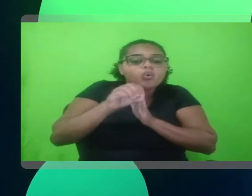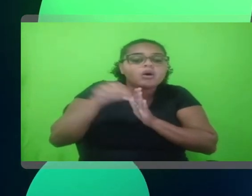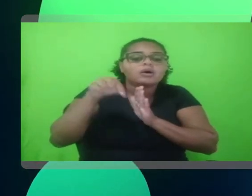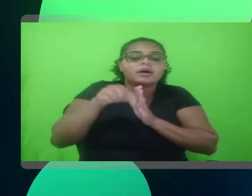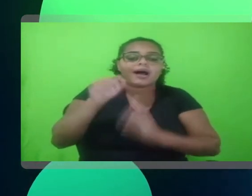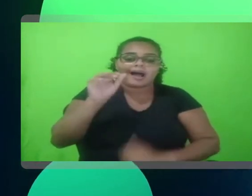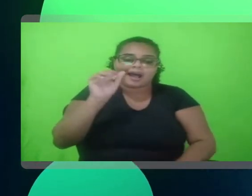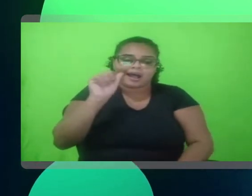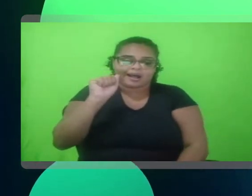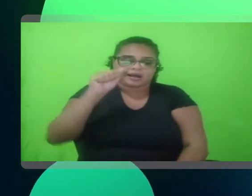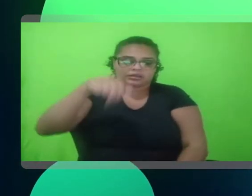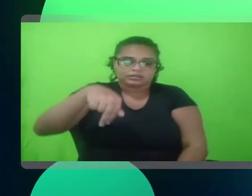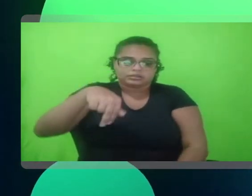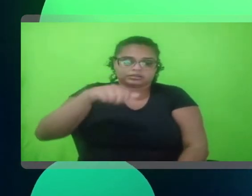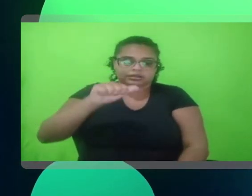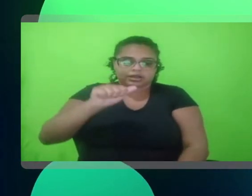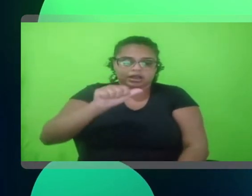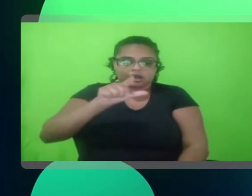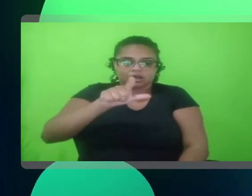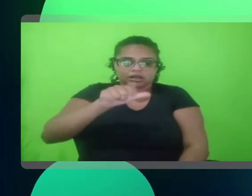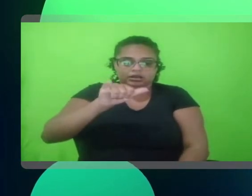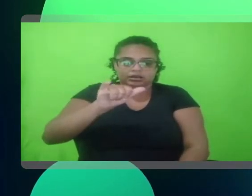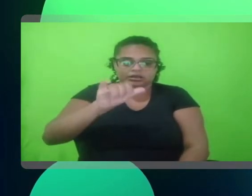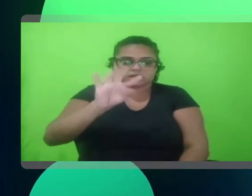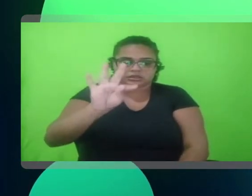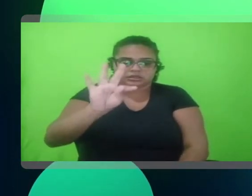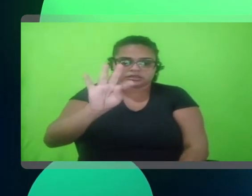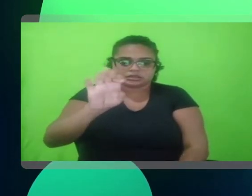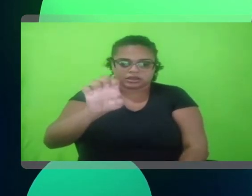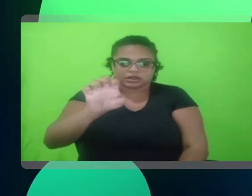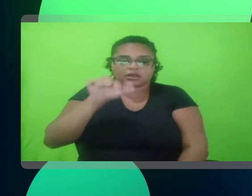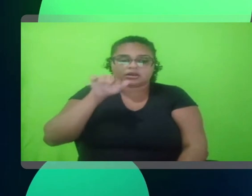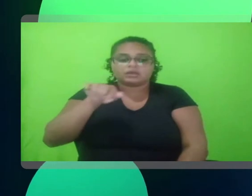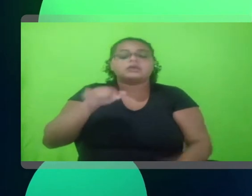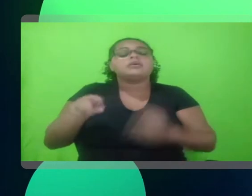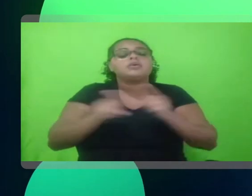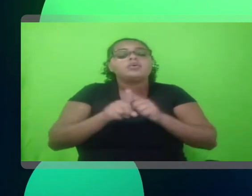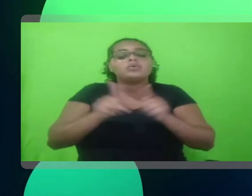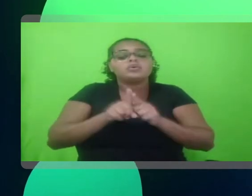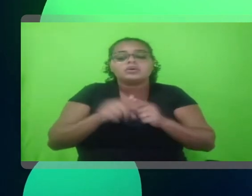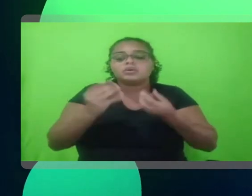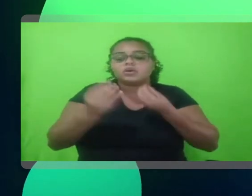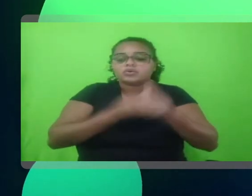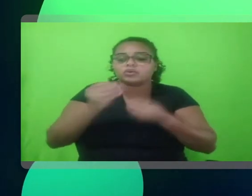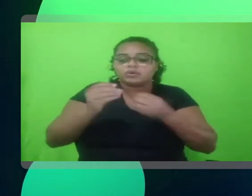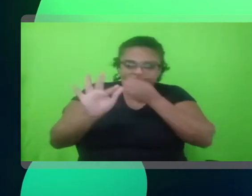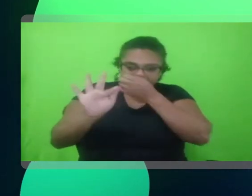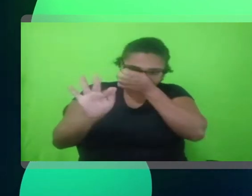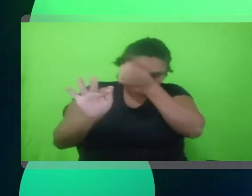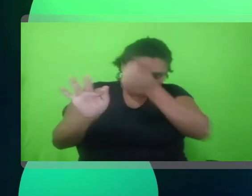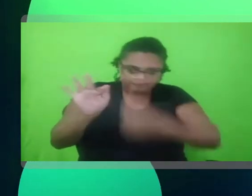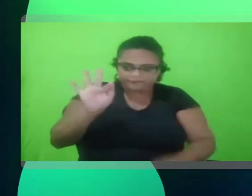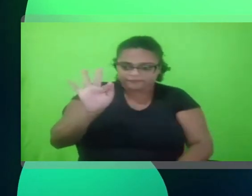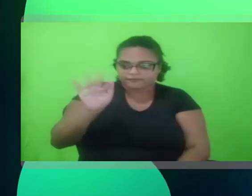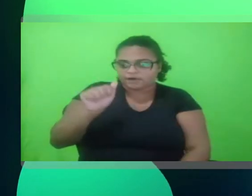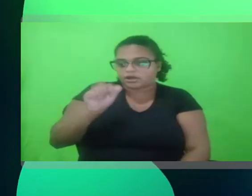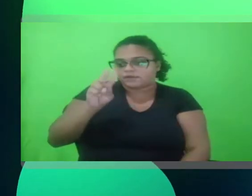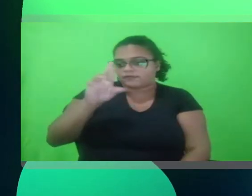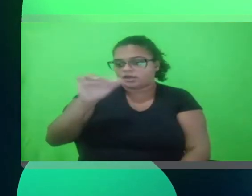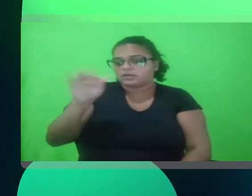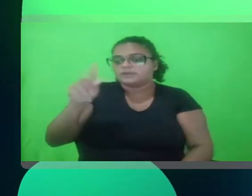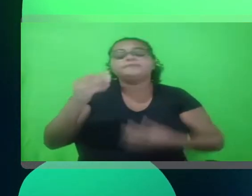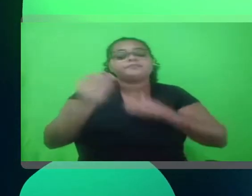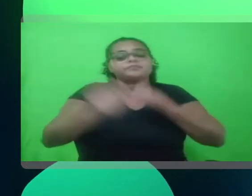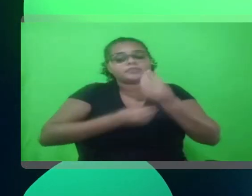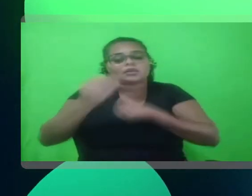dados de navegação, todas as informações de cliente, a gente faz essa coleta através do Google Analytics ou do Firebase, que é sinônimo,